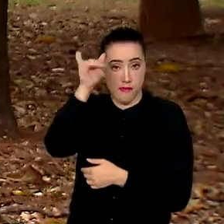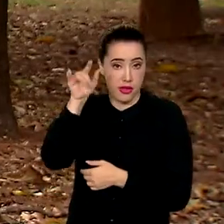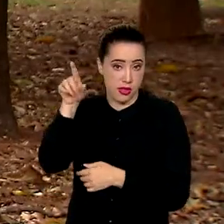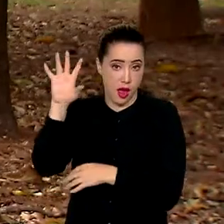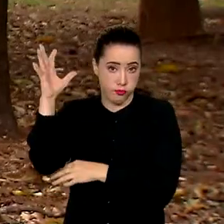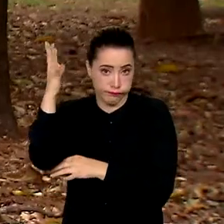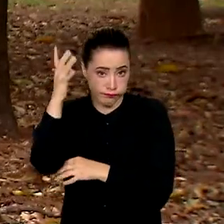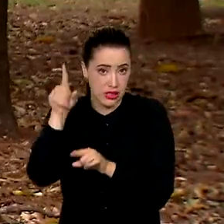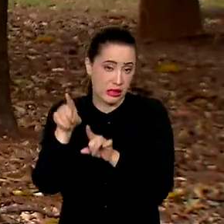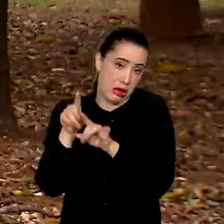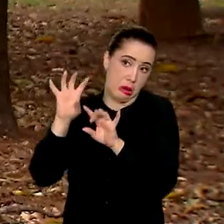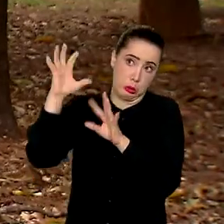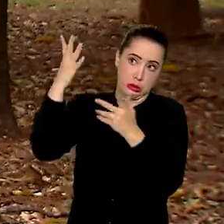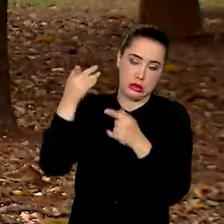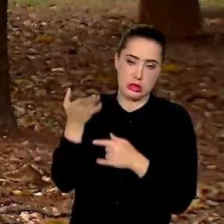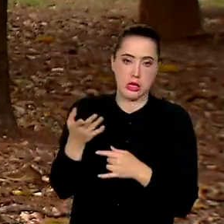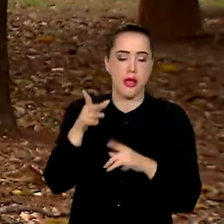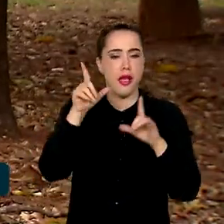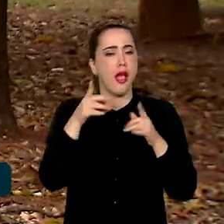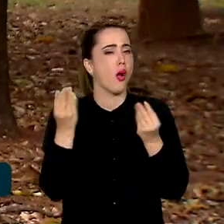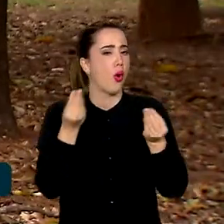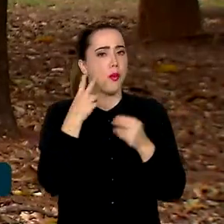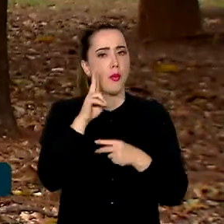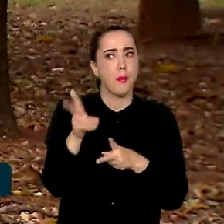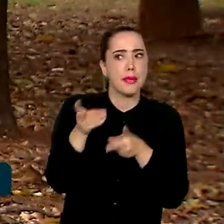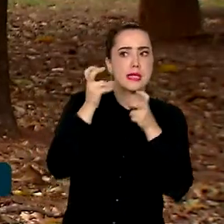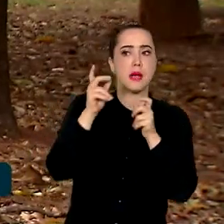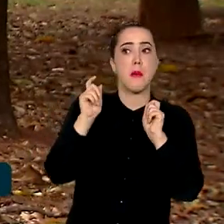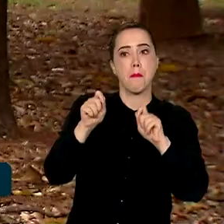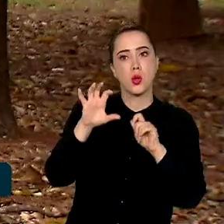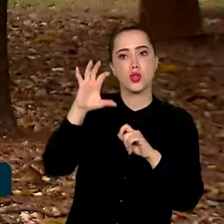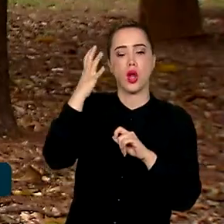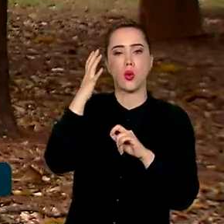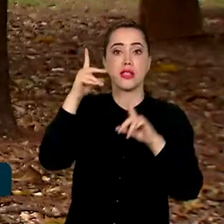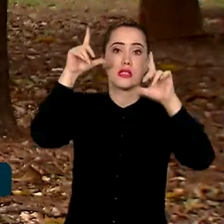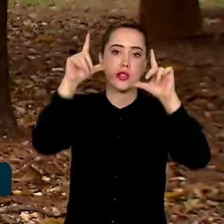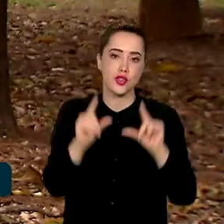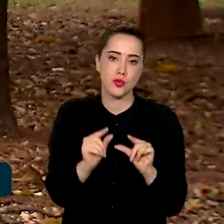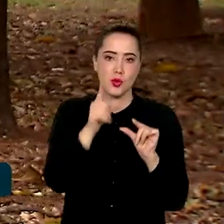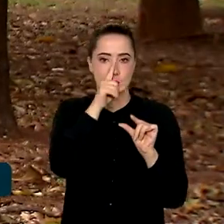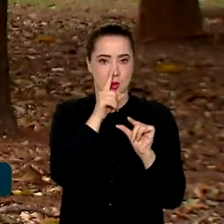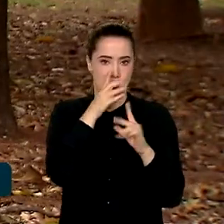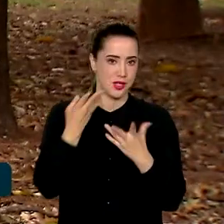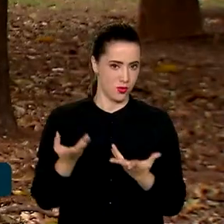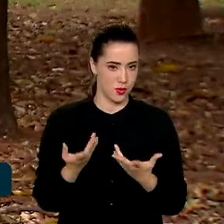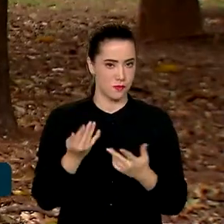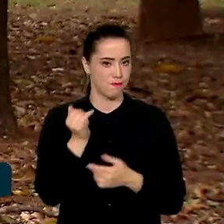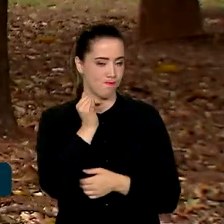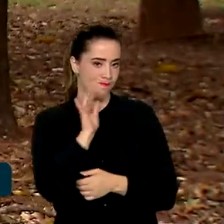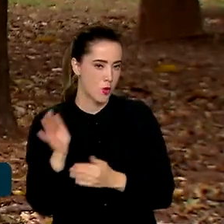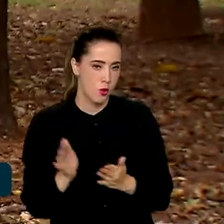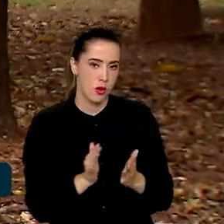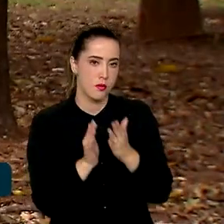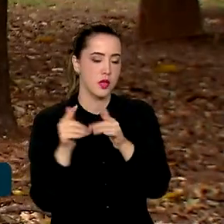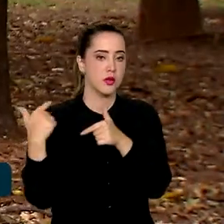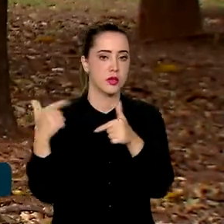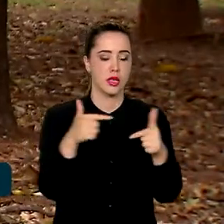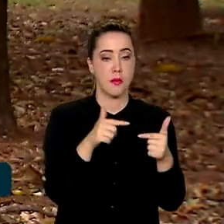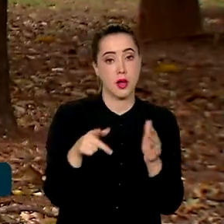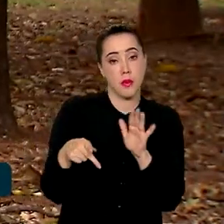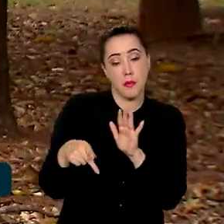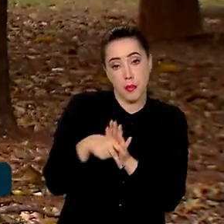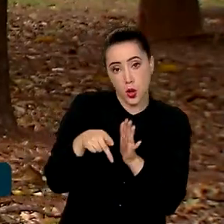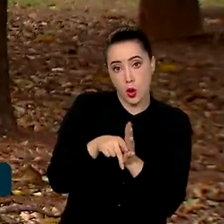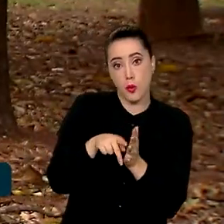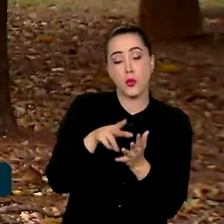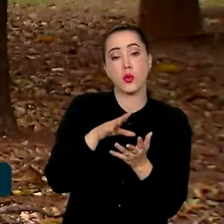os riscos de acontecerem e minimizar os impactos quando eles vêm. Um caminho é a iniciativa global da ONU